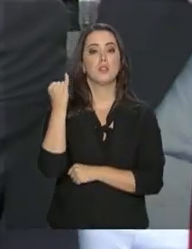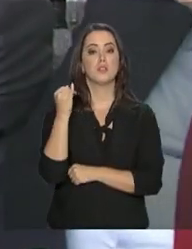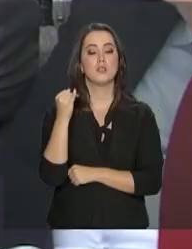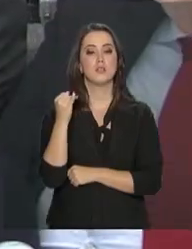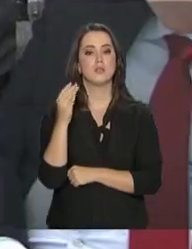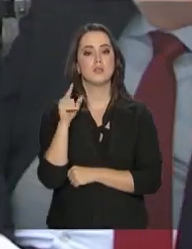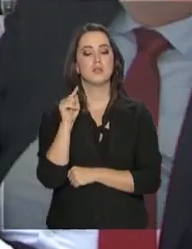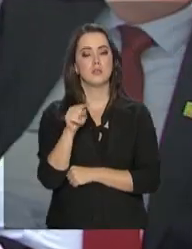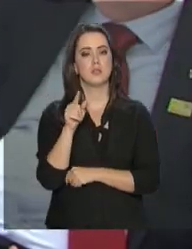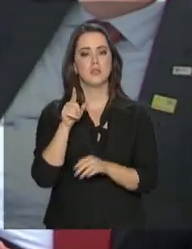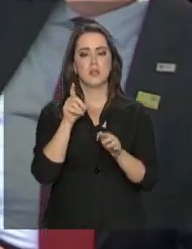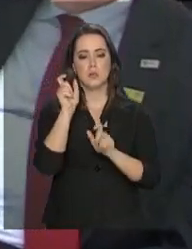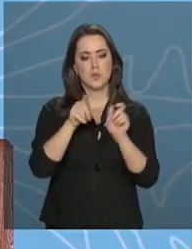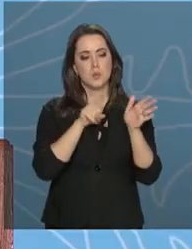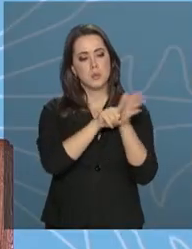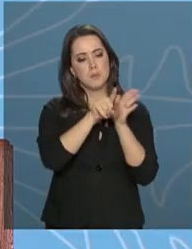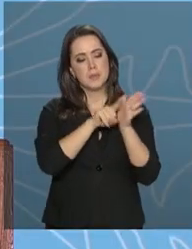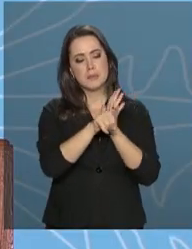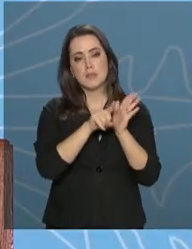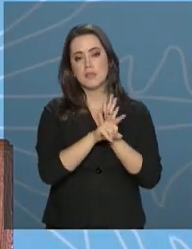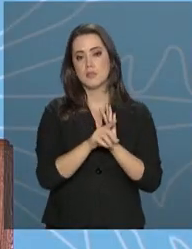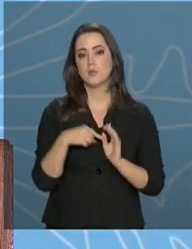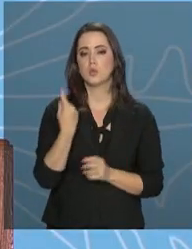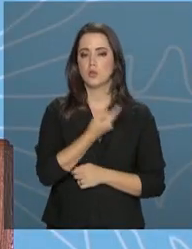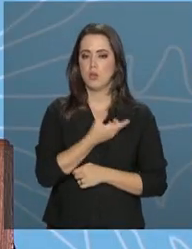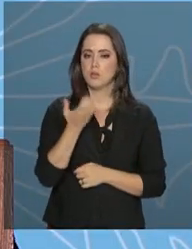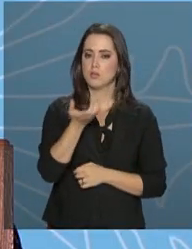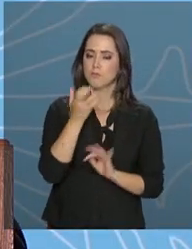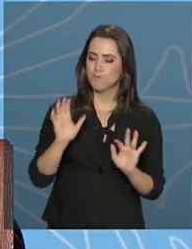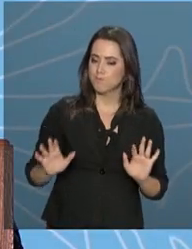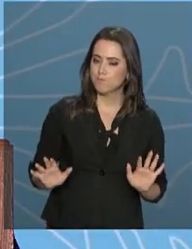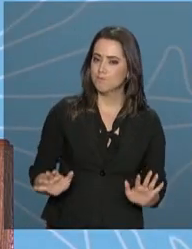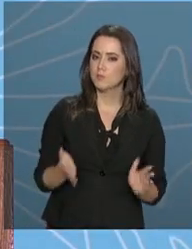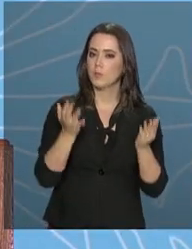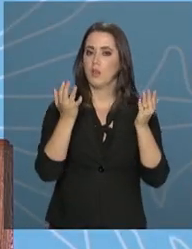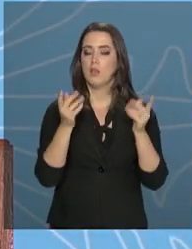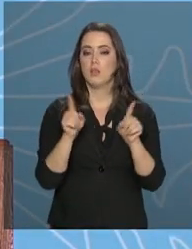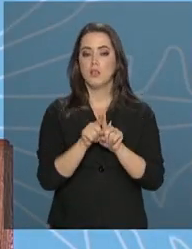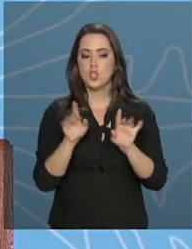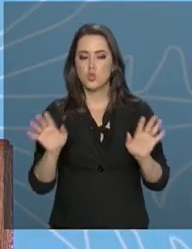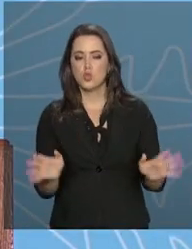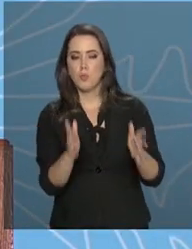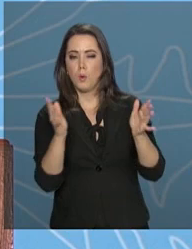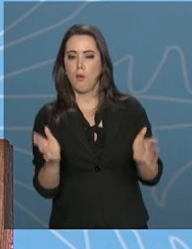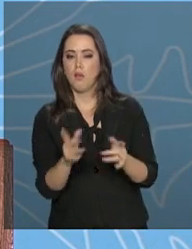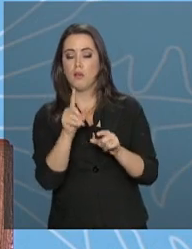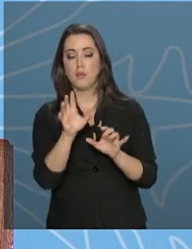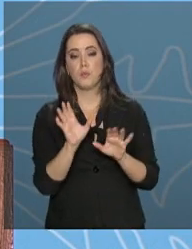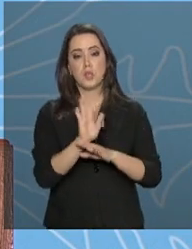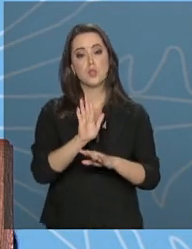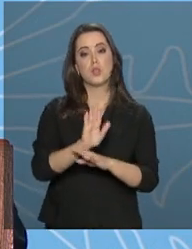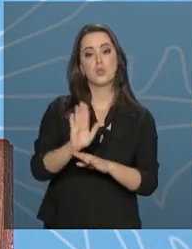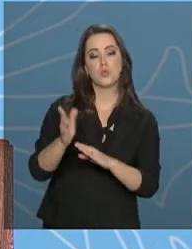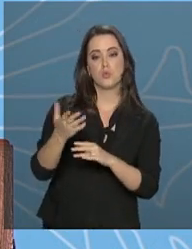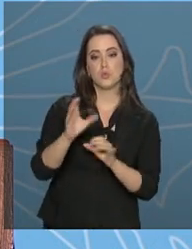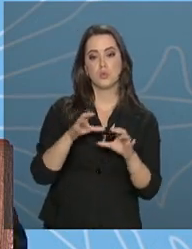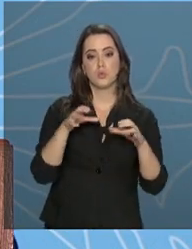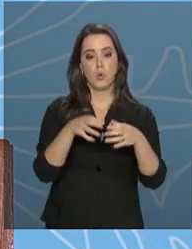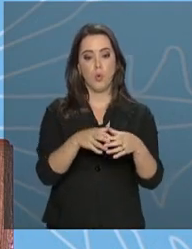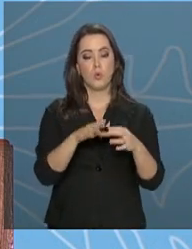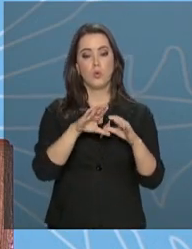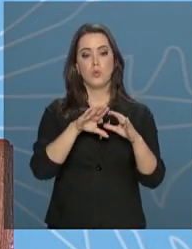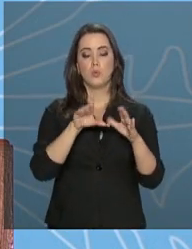do pesquisador. Nós fizemos questão de enaltecer e estimular as contribuições da comunidade